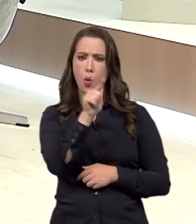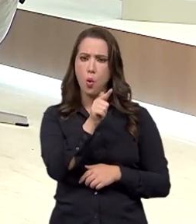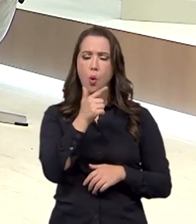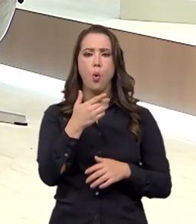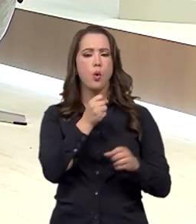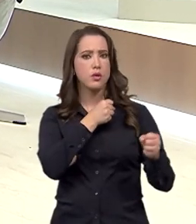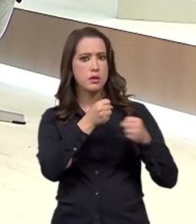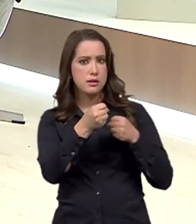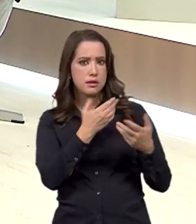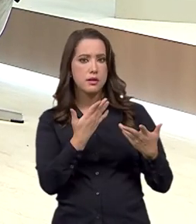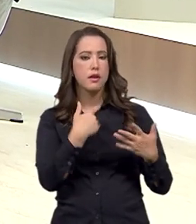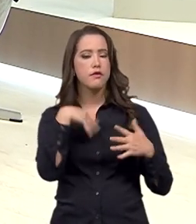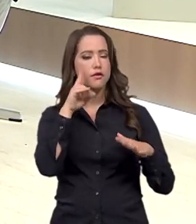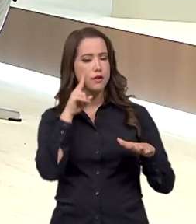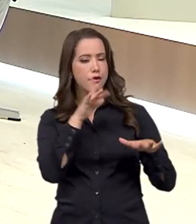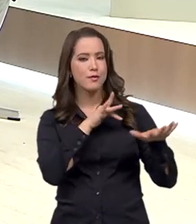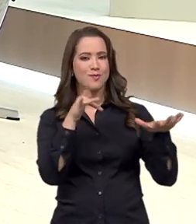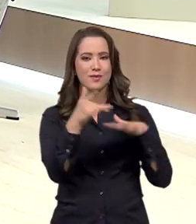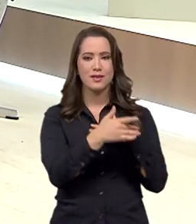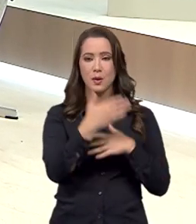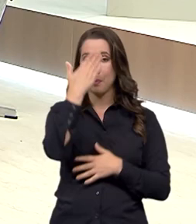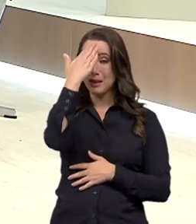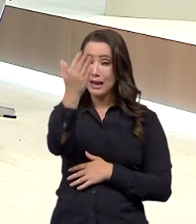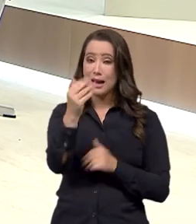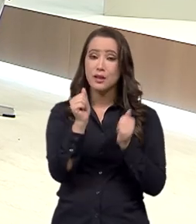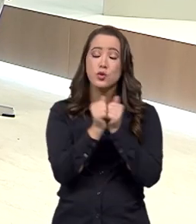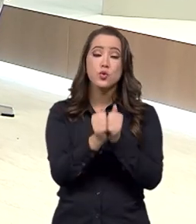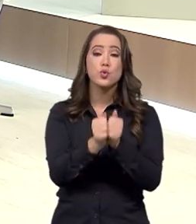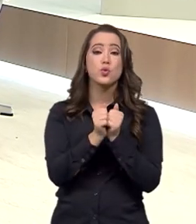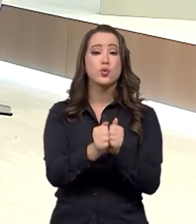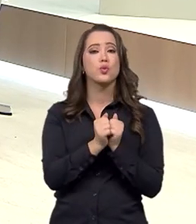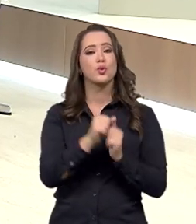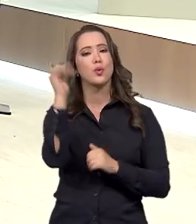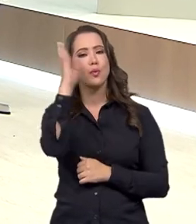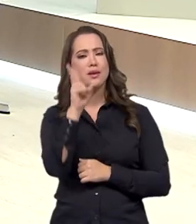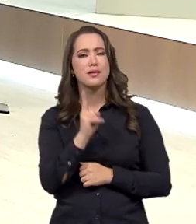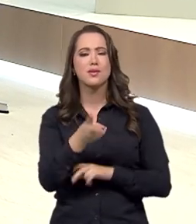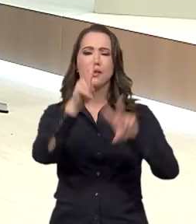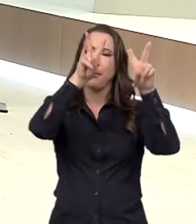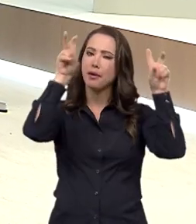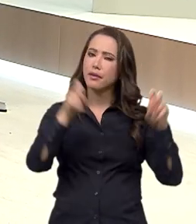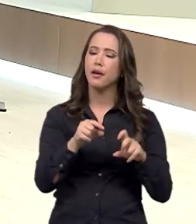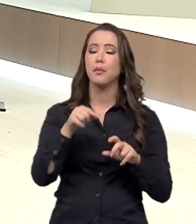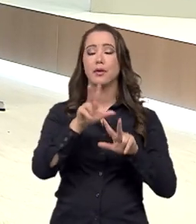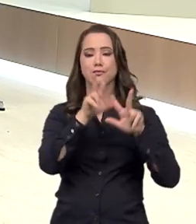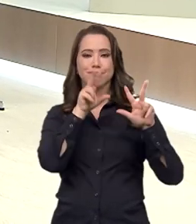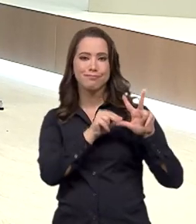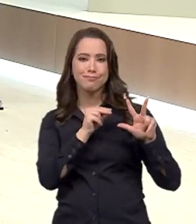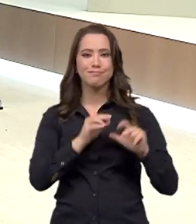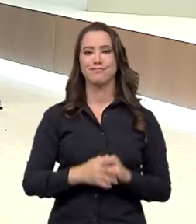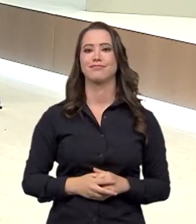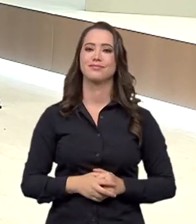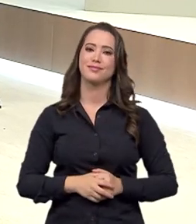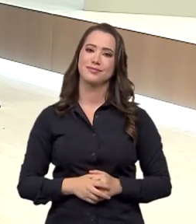ou baixe o TV Brasil Play. Obrigado pela companhia e o Brasil continua em pauta aqui na TV Brasil.